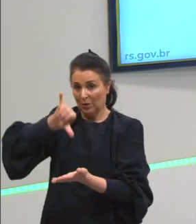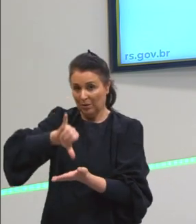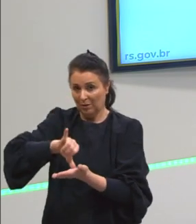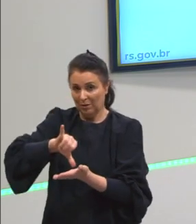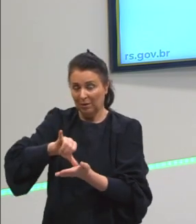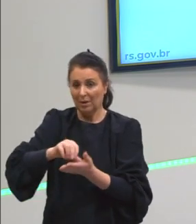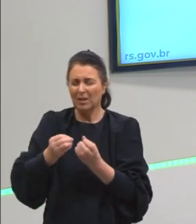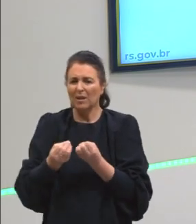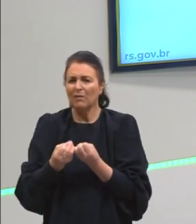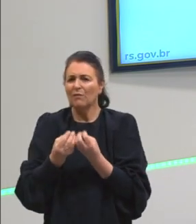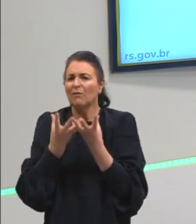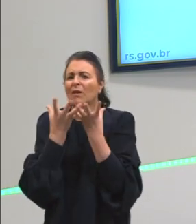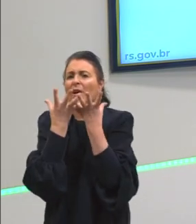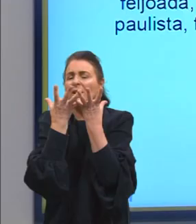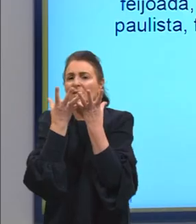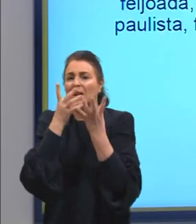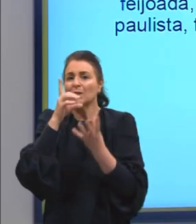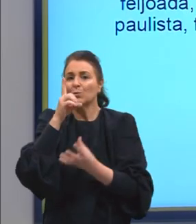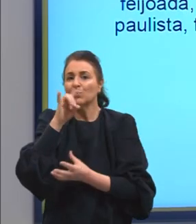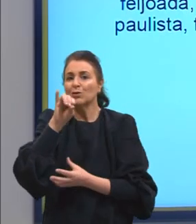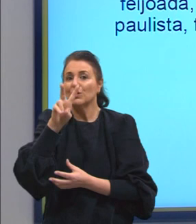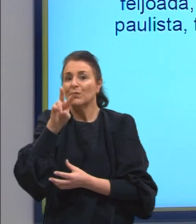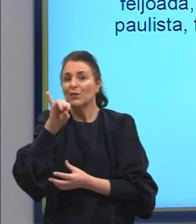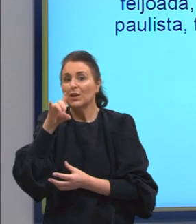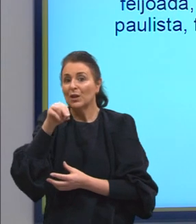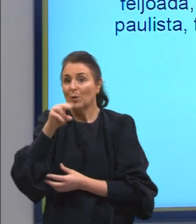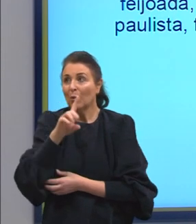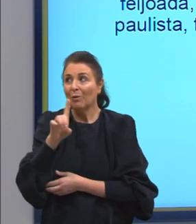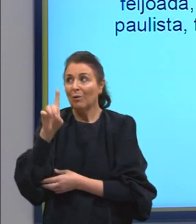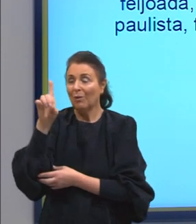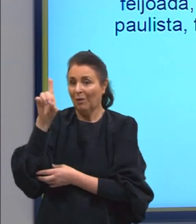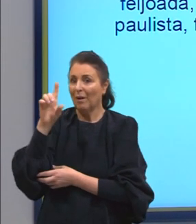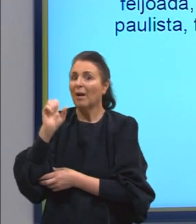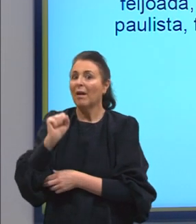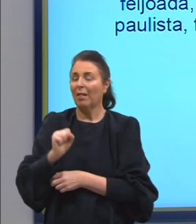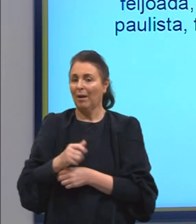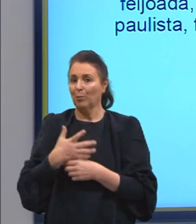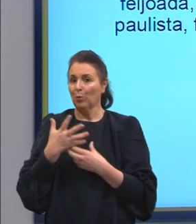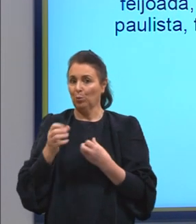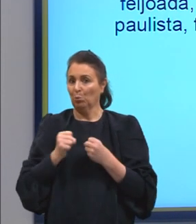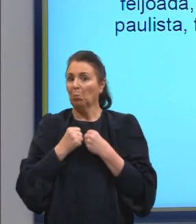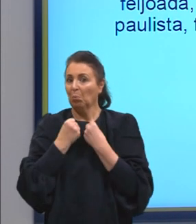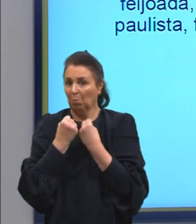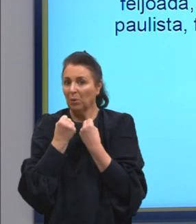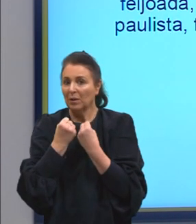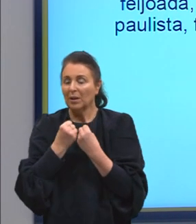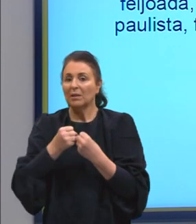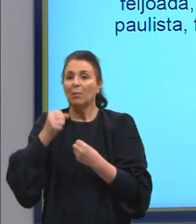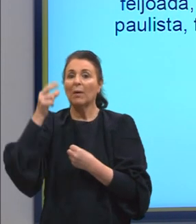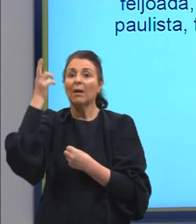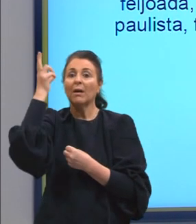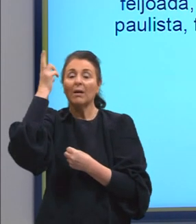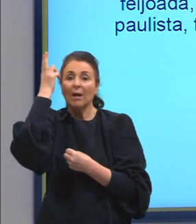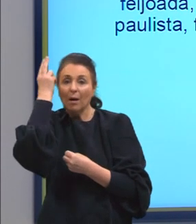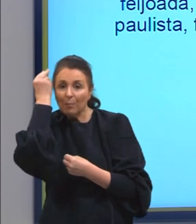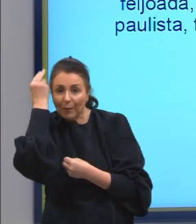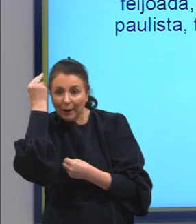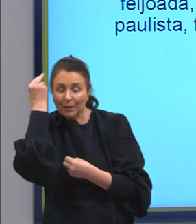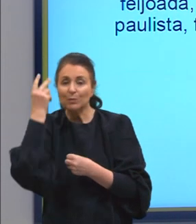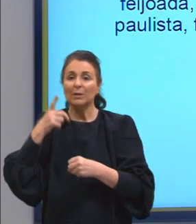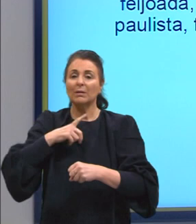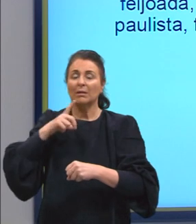festas dedicadas aí a festa do divino, muito forte as festas relacionadas à Páscoa, Congada,